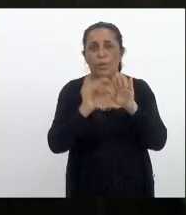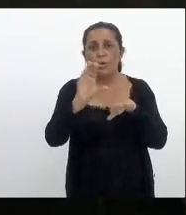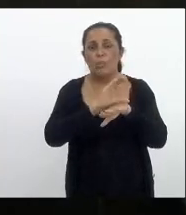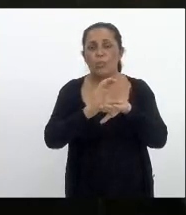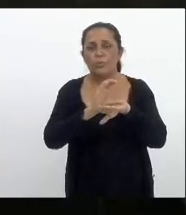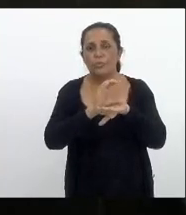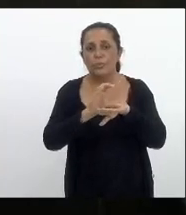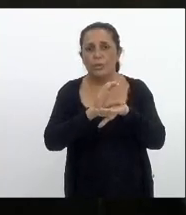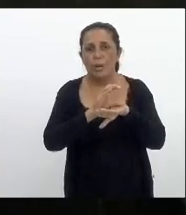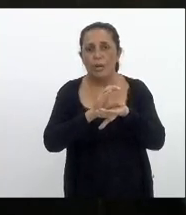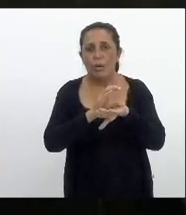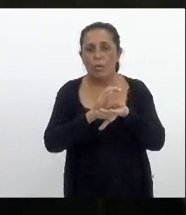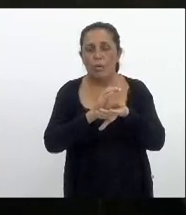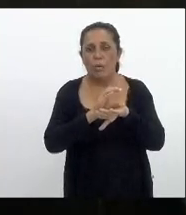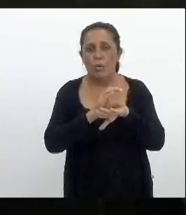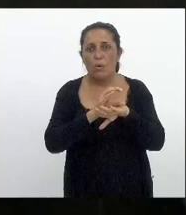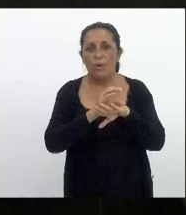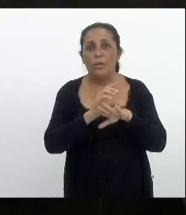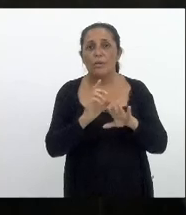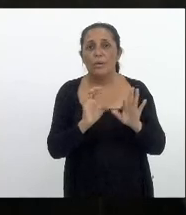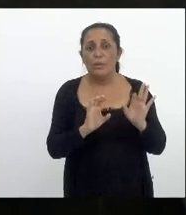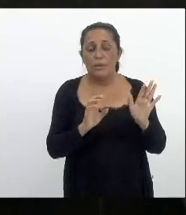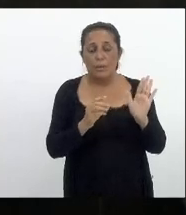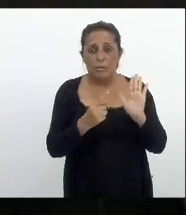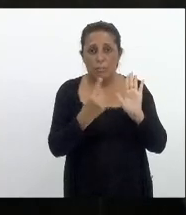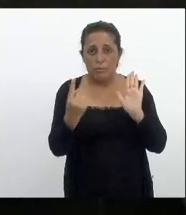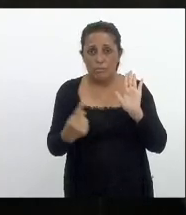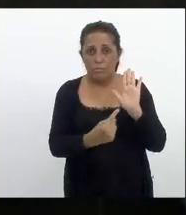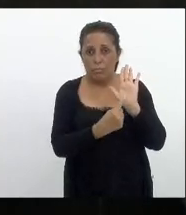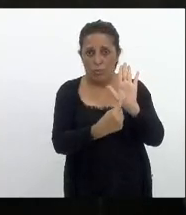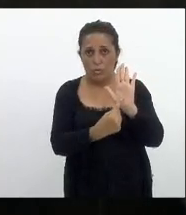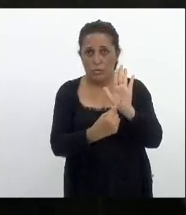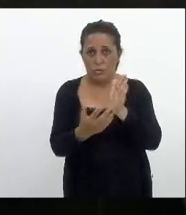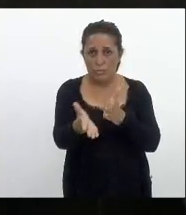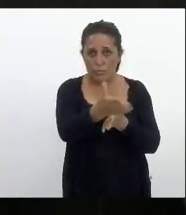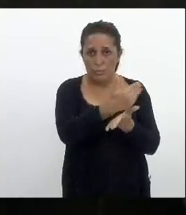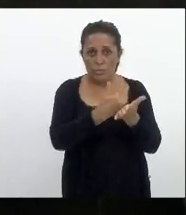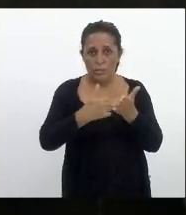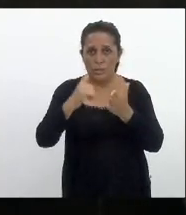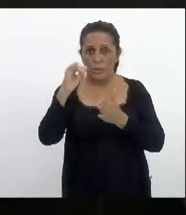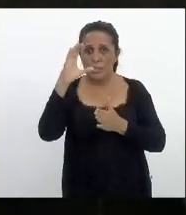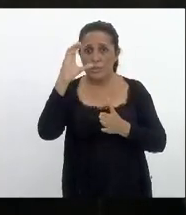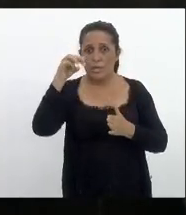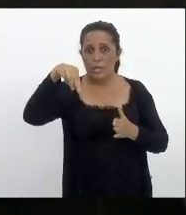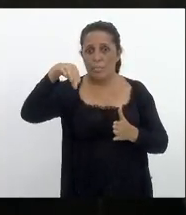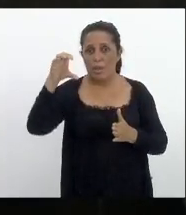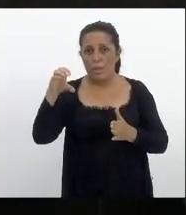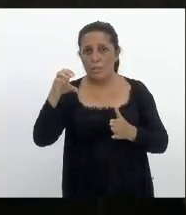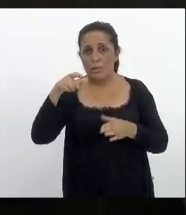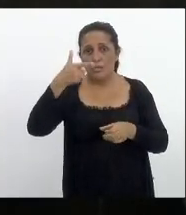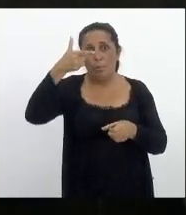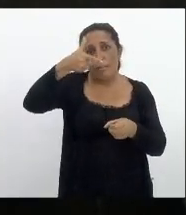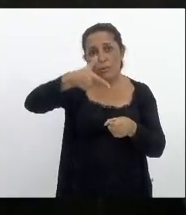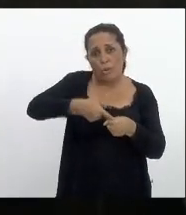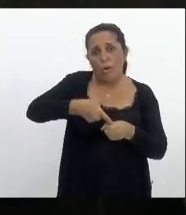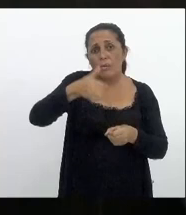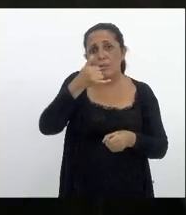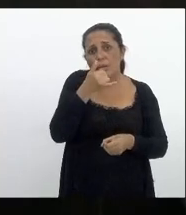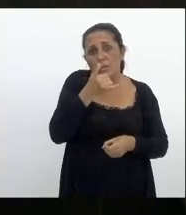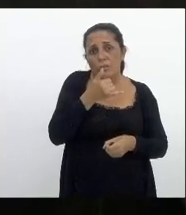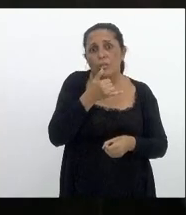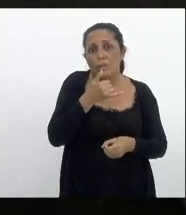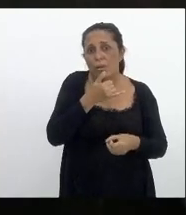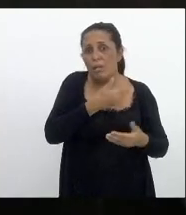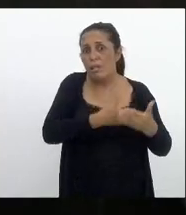aquele dispositivo que estabeleceu o recolhimento de CMS do petróleo e da energia lá no